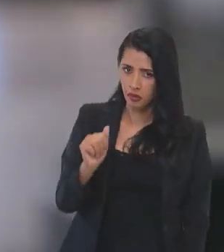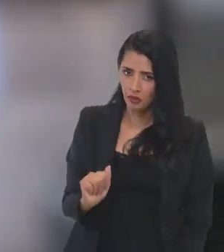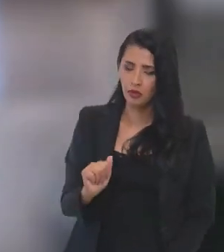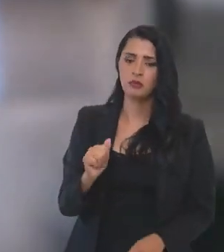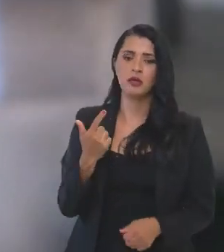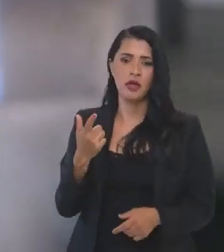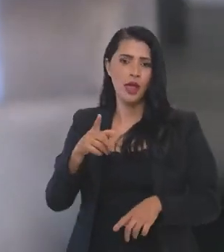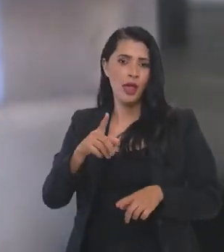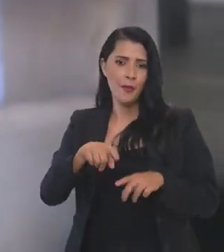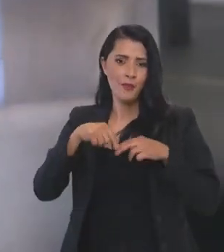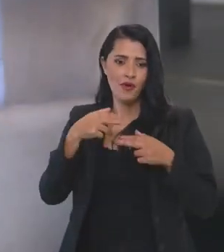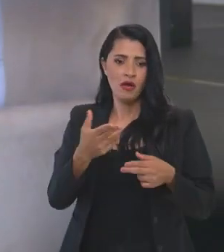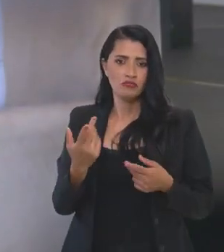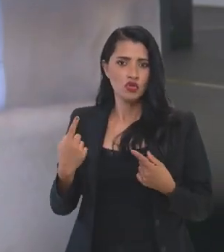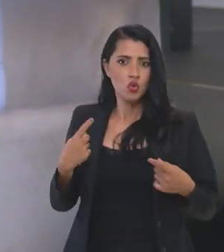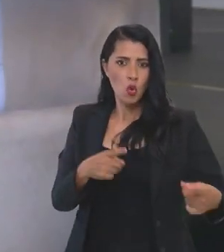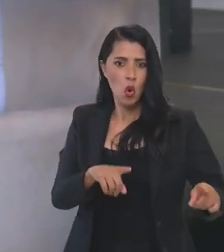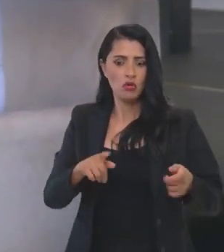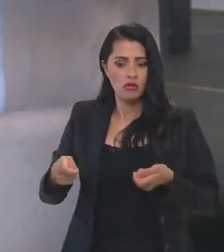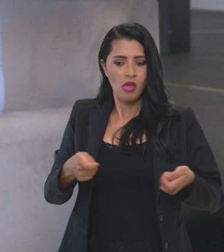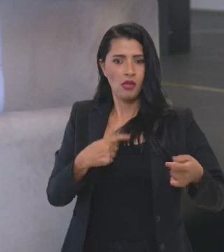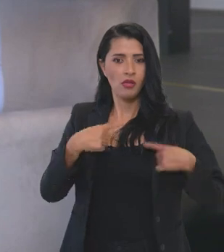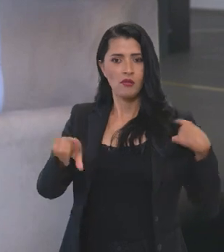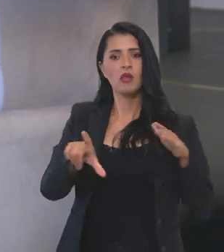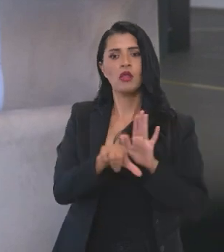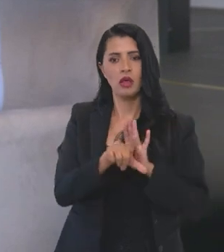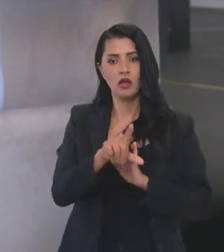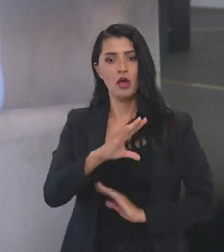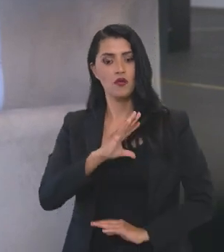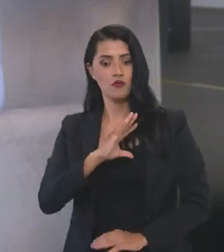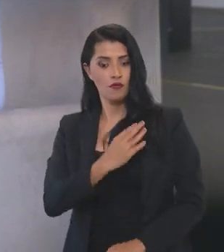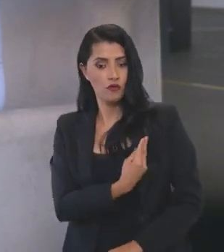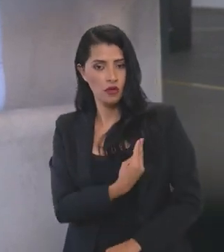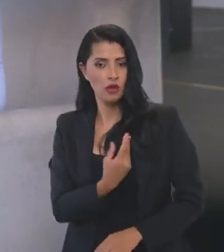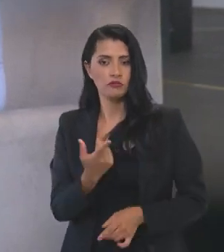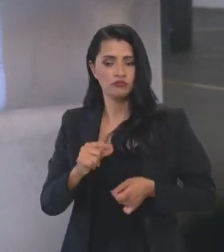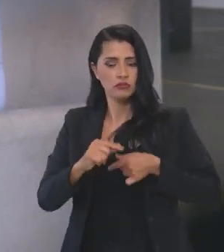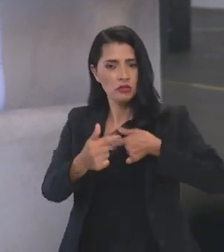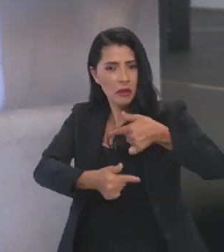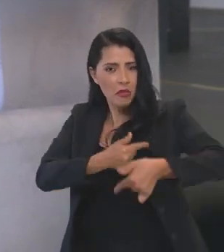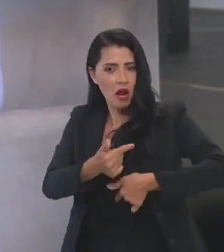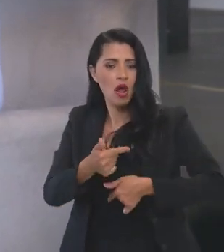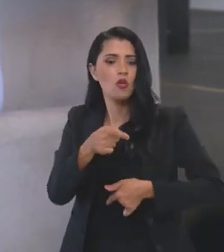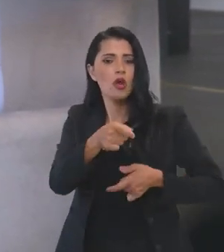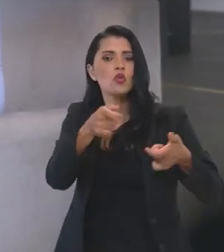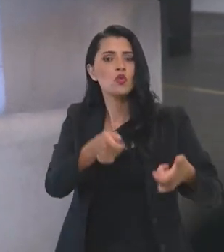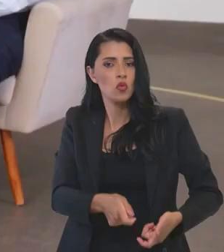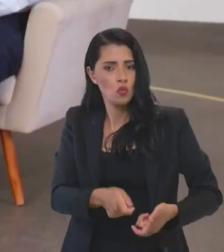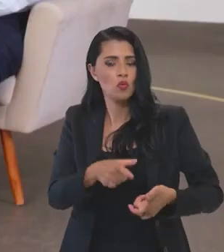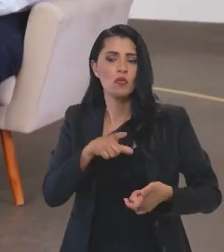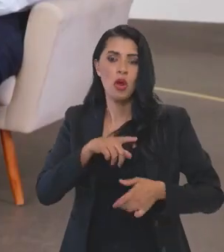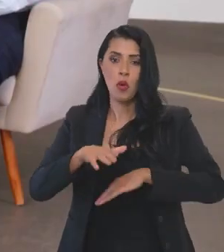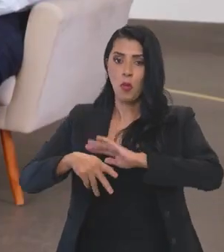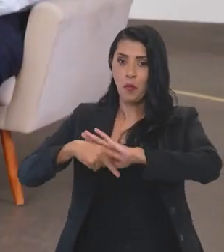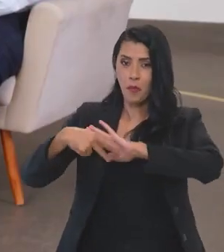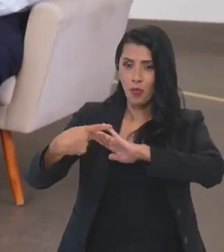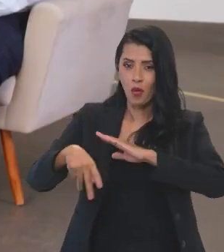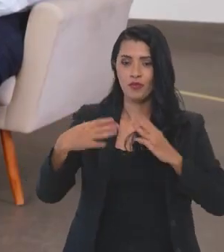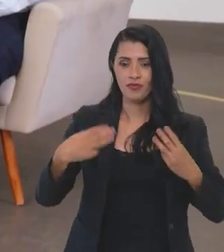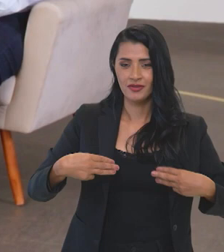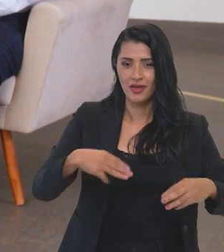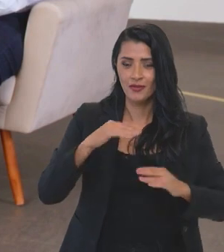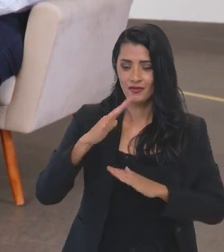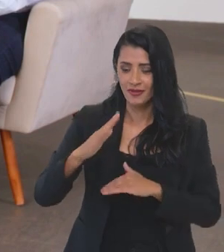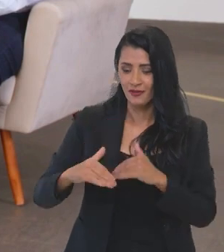por conta da atuação em combater o garimpo ilegal, a FUNAI, que tem feito o seu trabalho na ponta local, o próprio